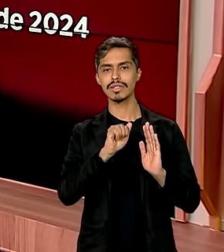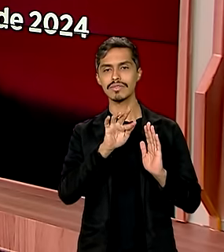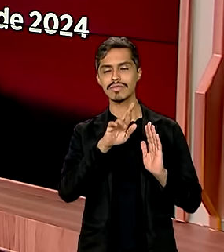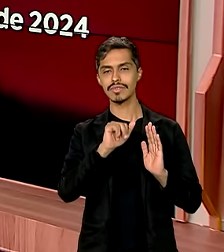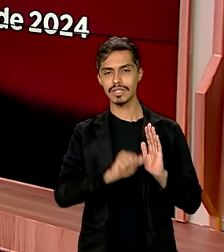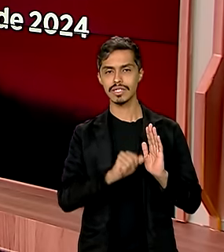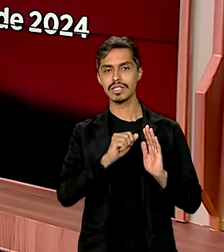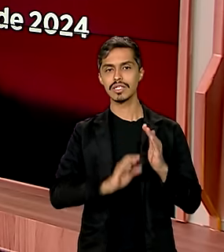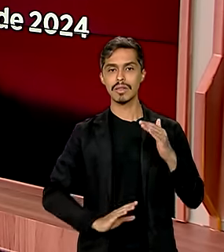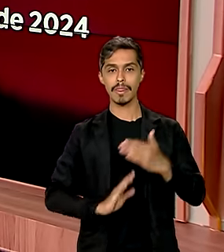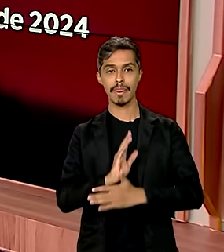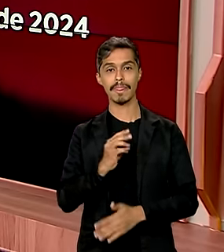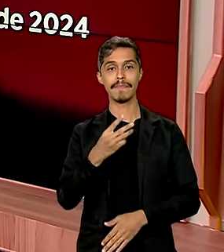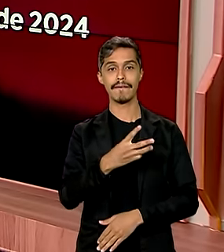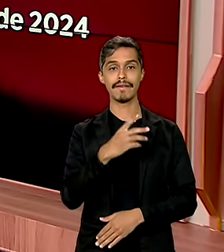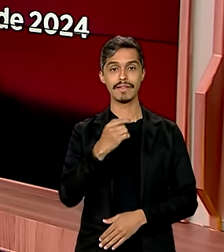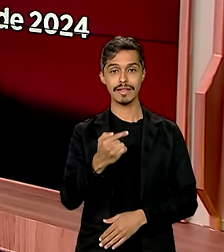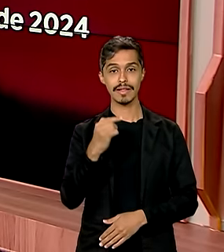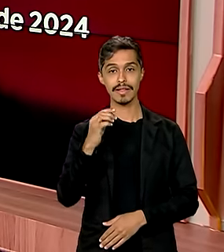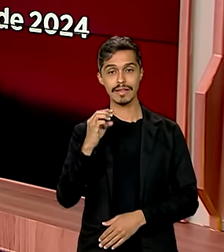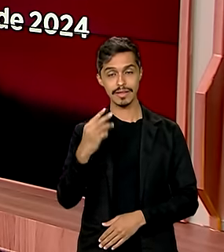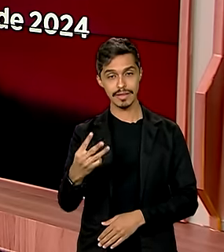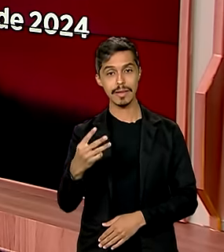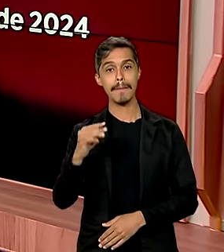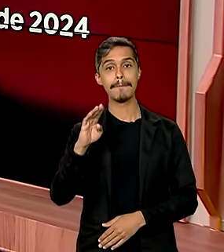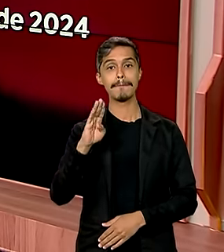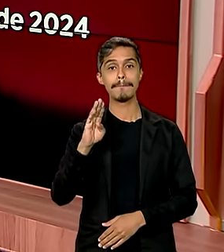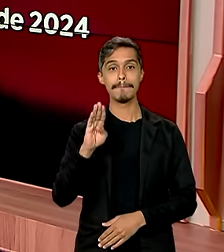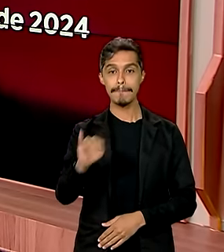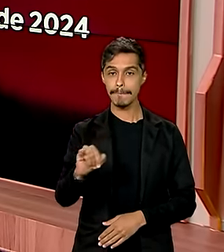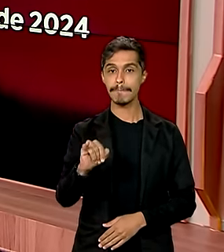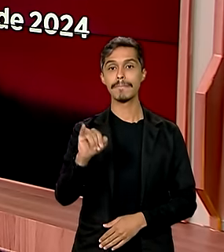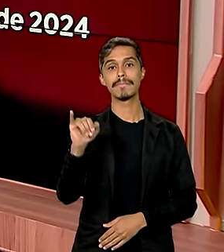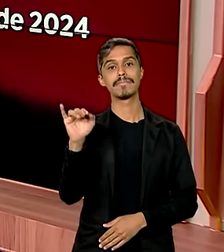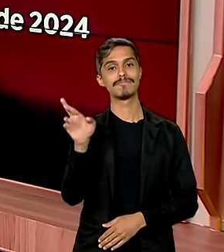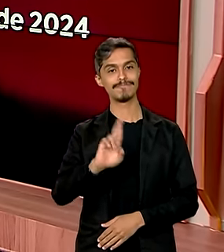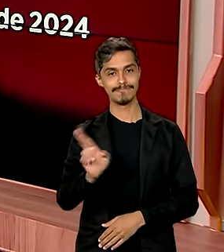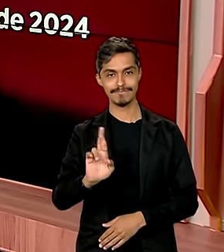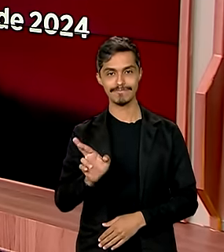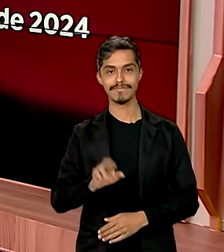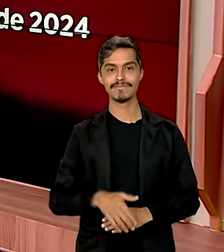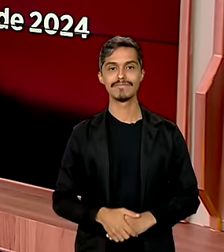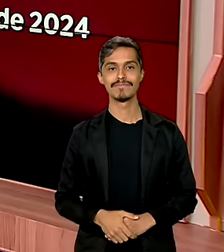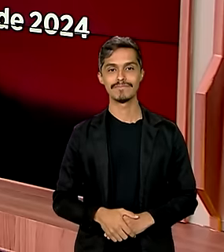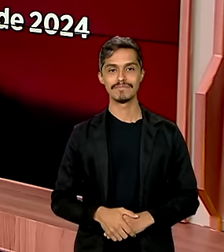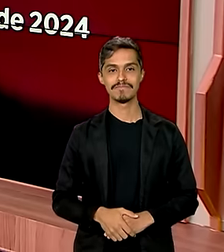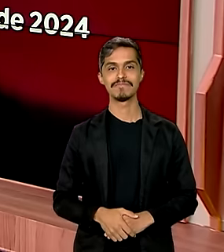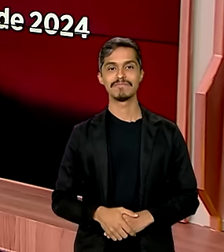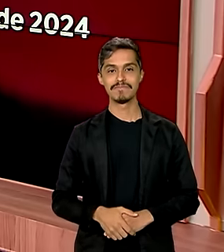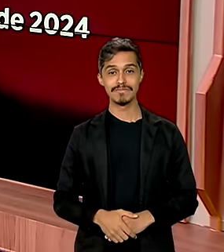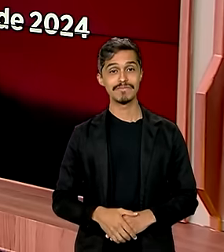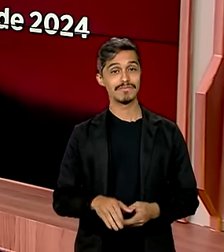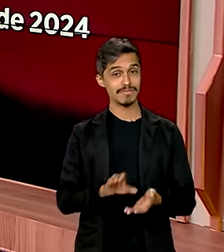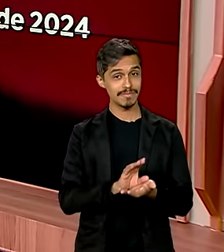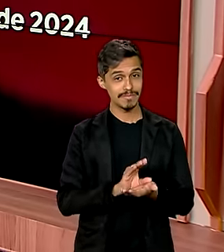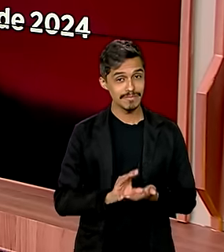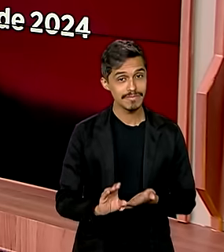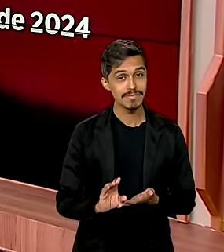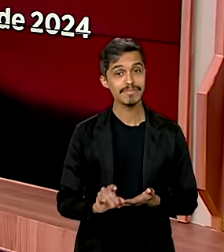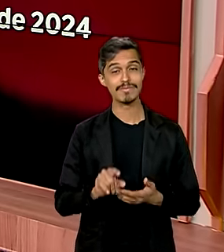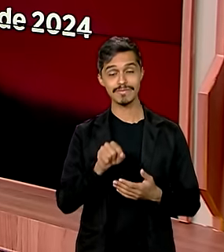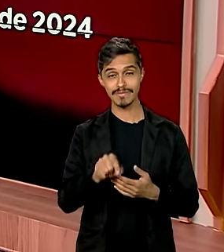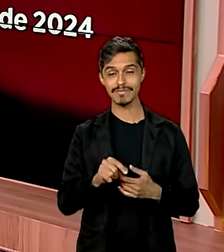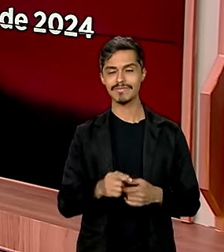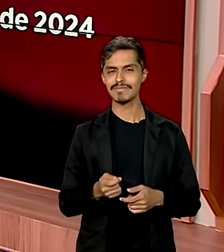ultrapassaram o valor de 373 bilhões de reais. Olha aí que maravilha. São recursos que